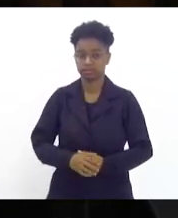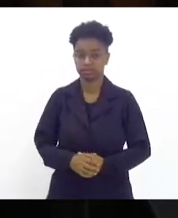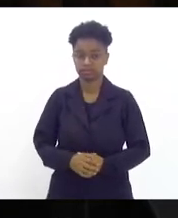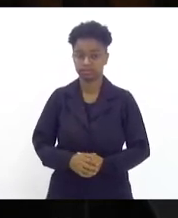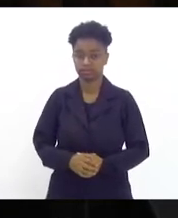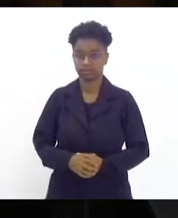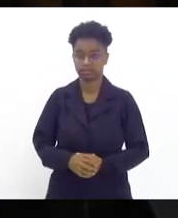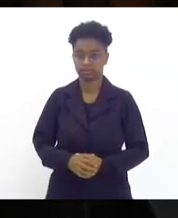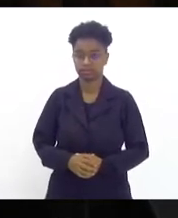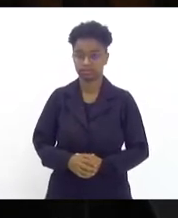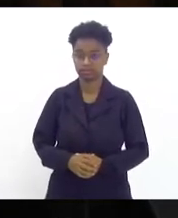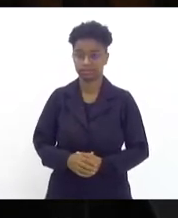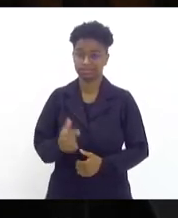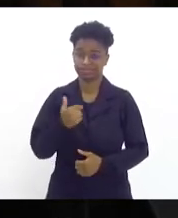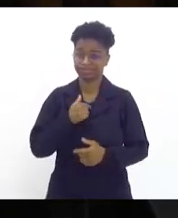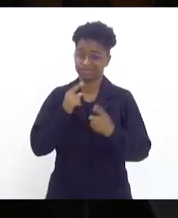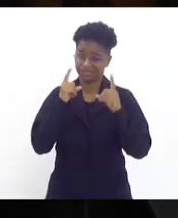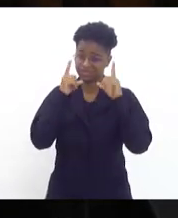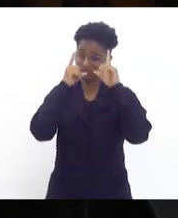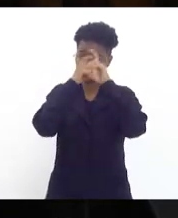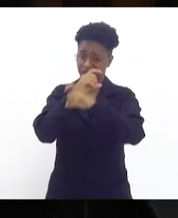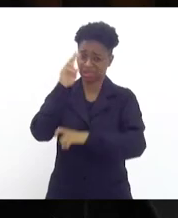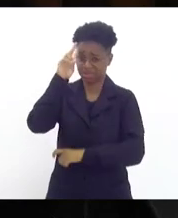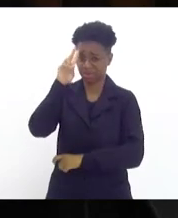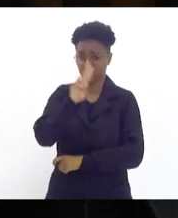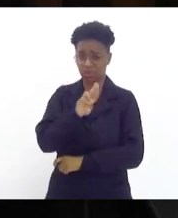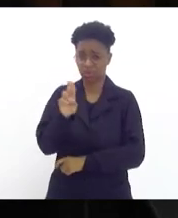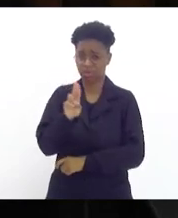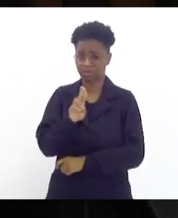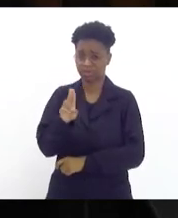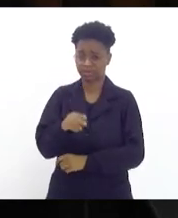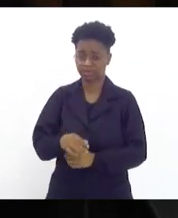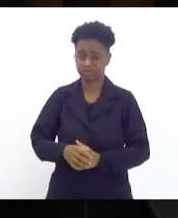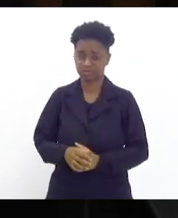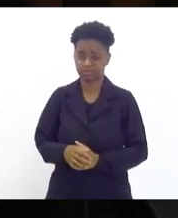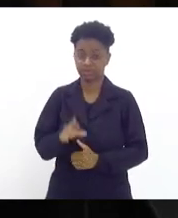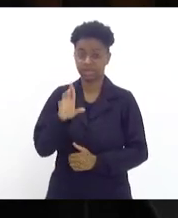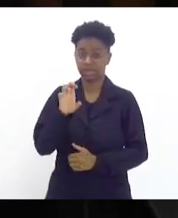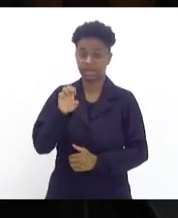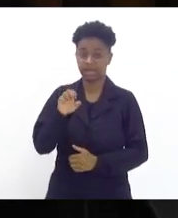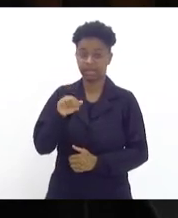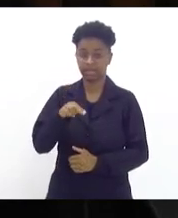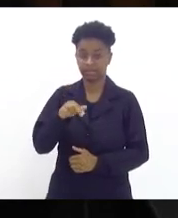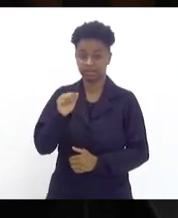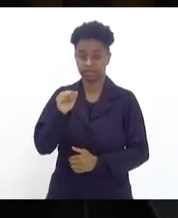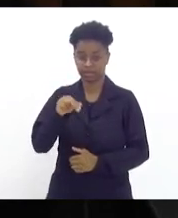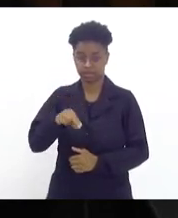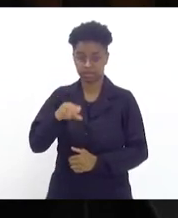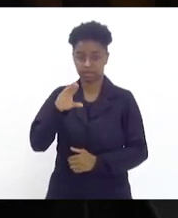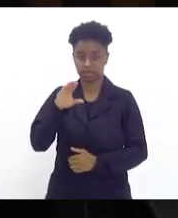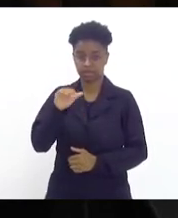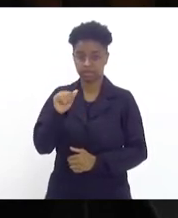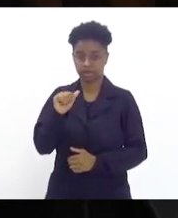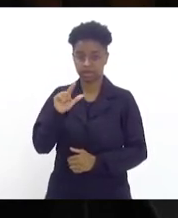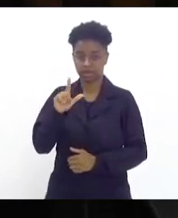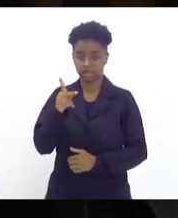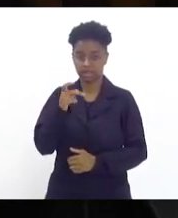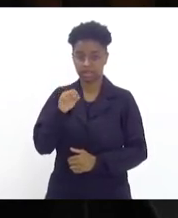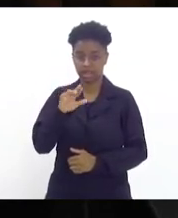até dificuldade de lembrar o nome dele, Renan Calheiros, você vê que